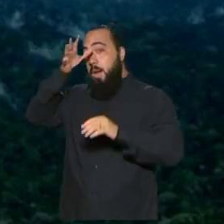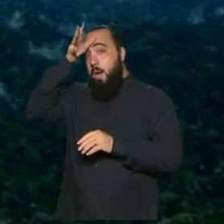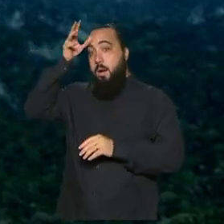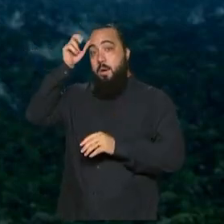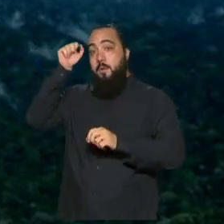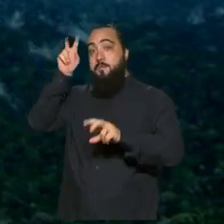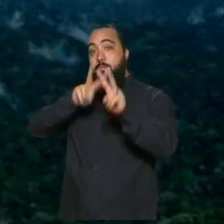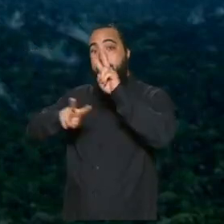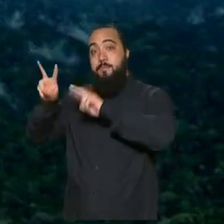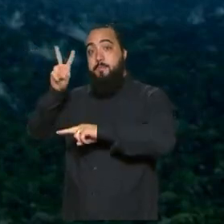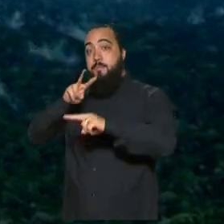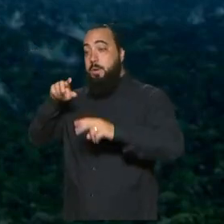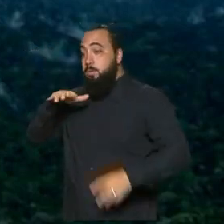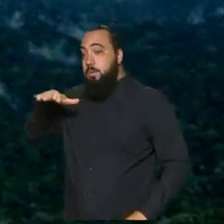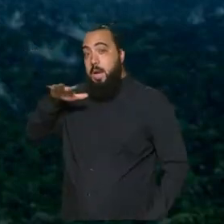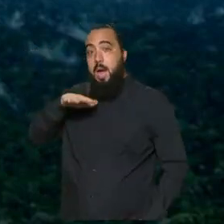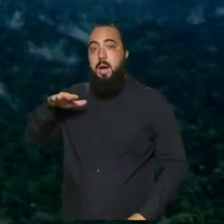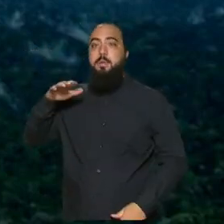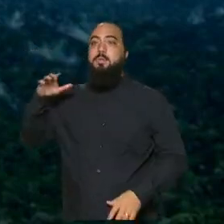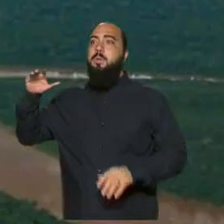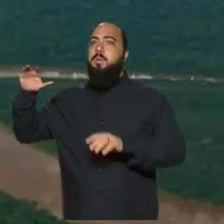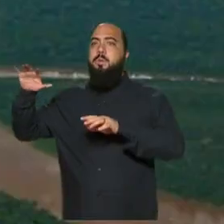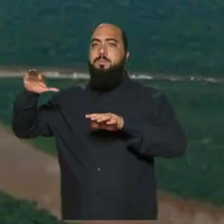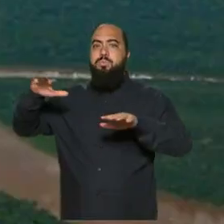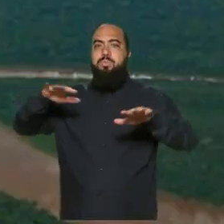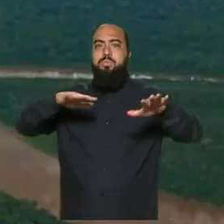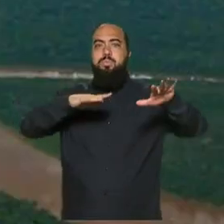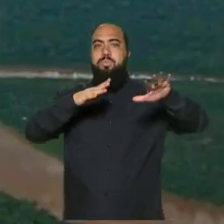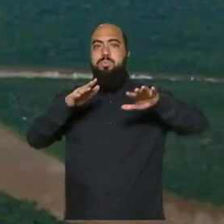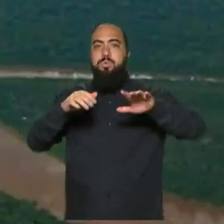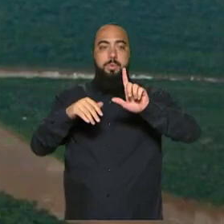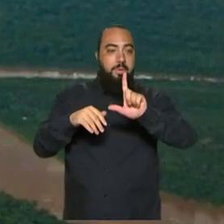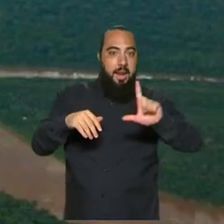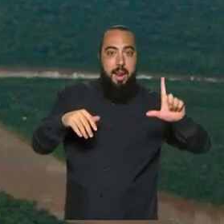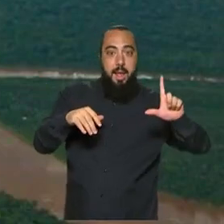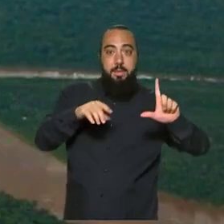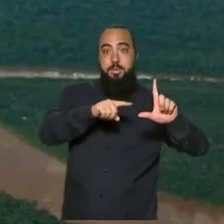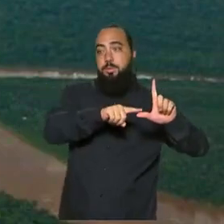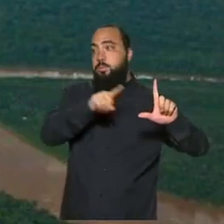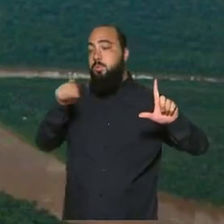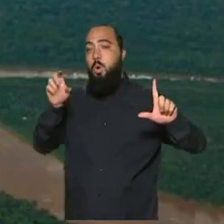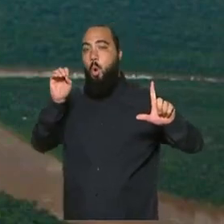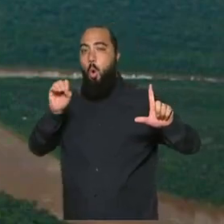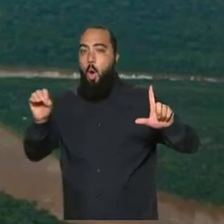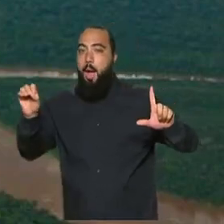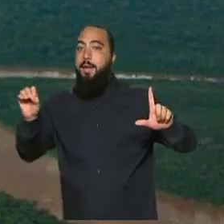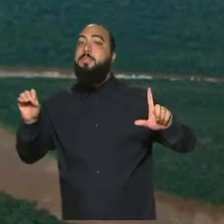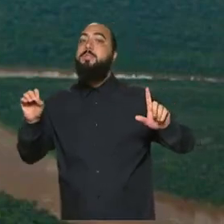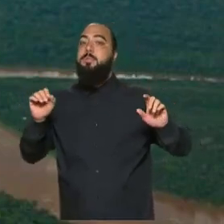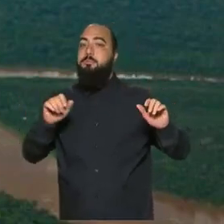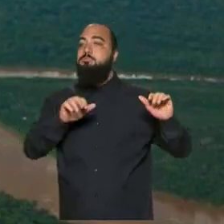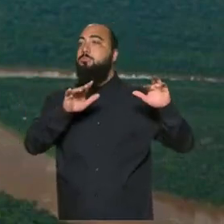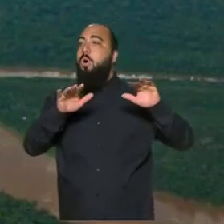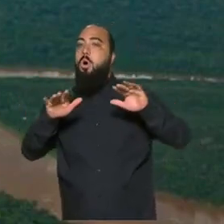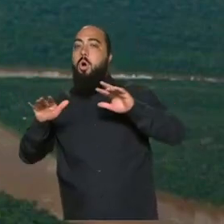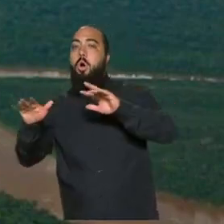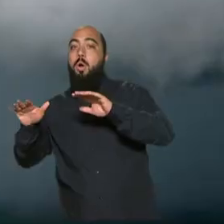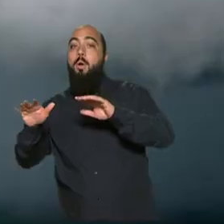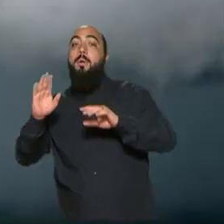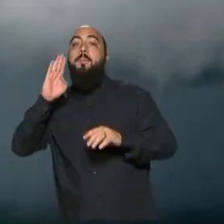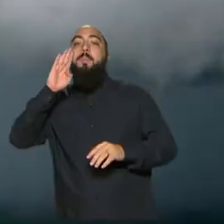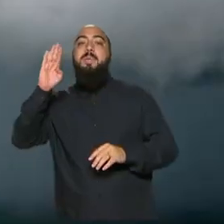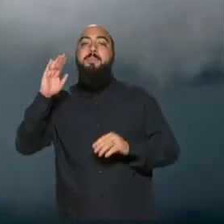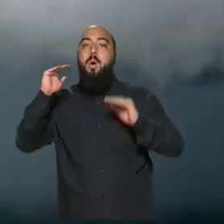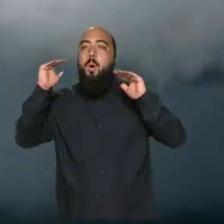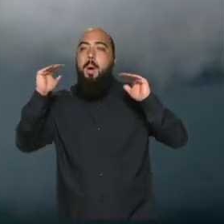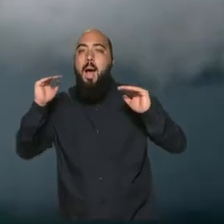na região em geral circulam de leste para oeste. Principalmente na parte mais baixa da atmosfera ali